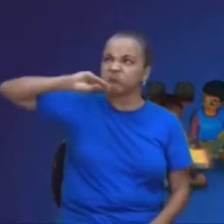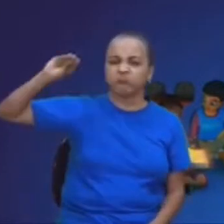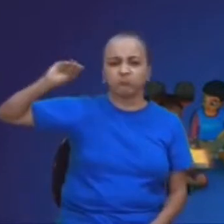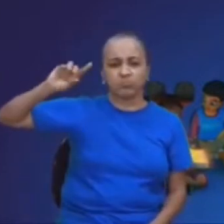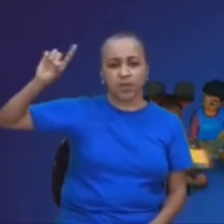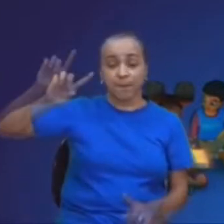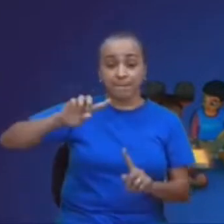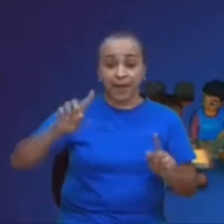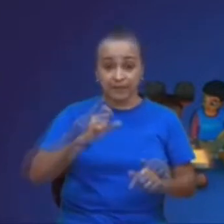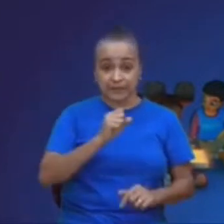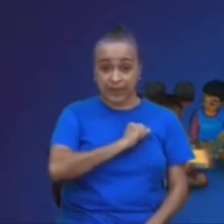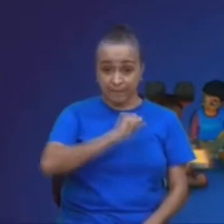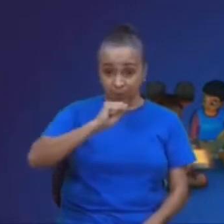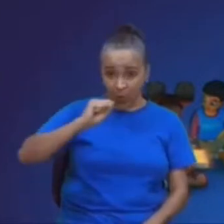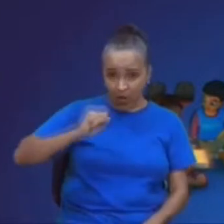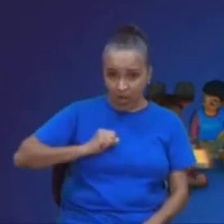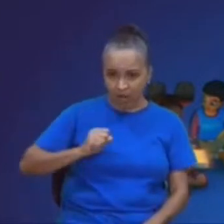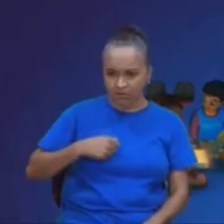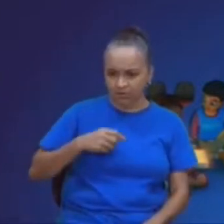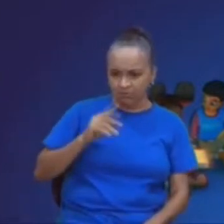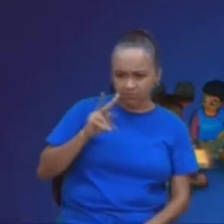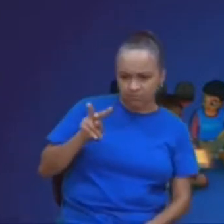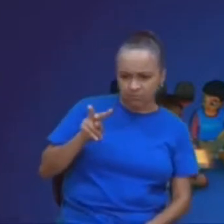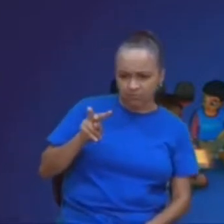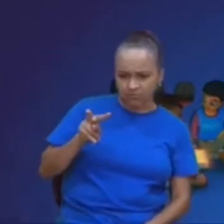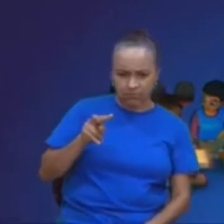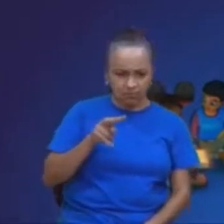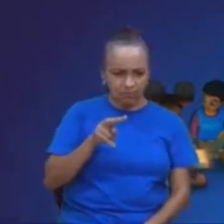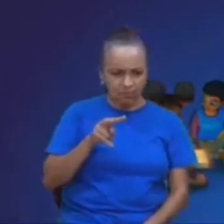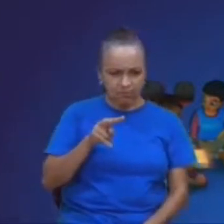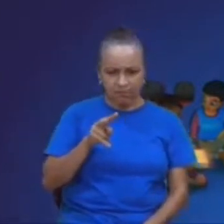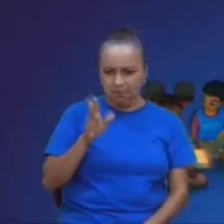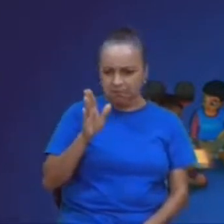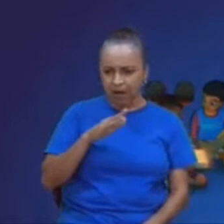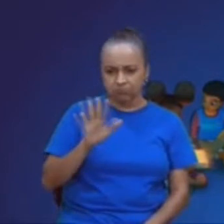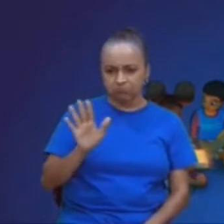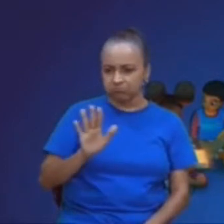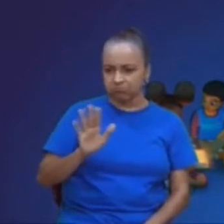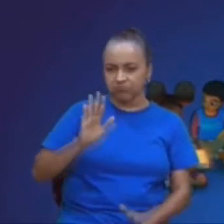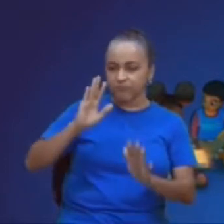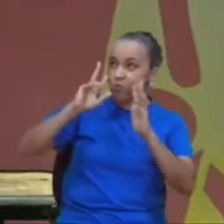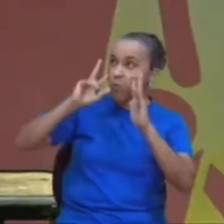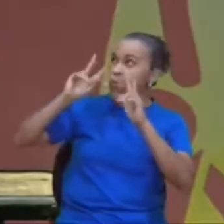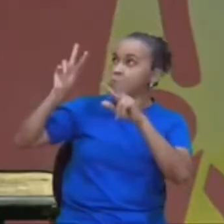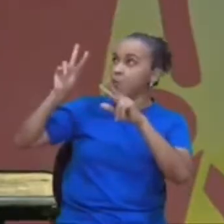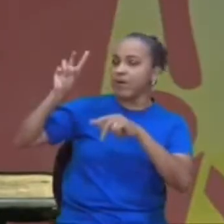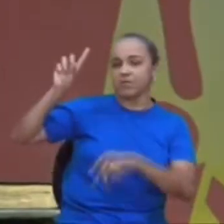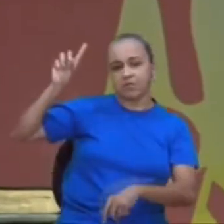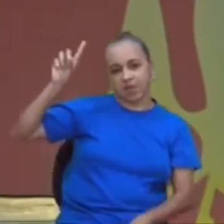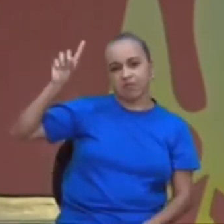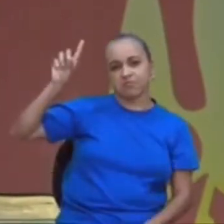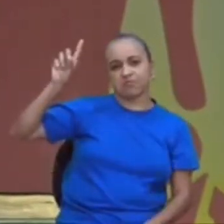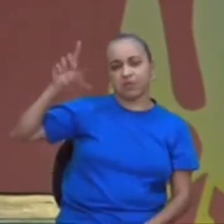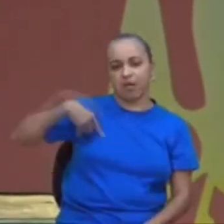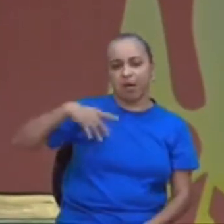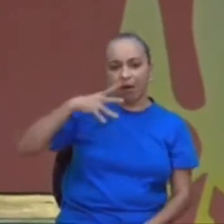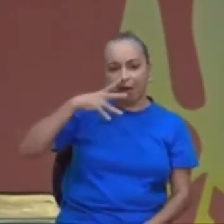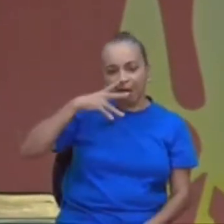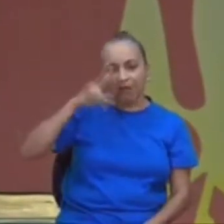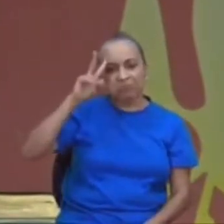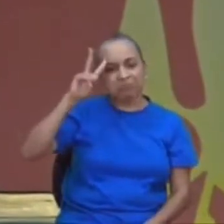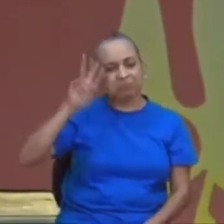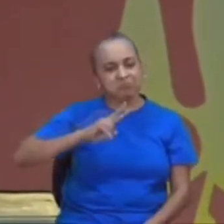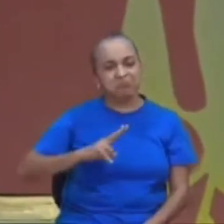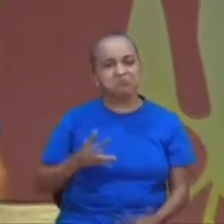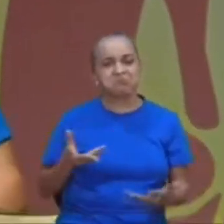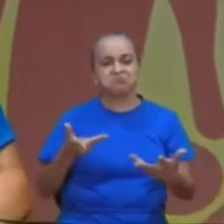Samuel, não olhou, para o mal, ele olhou, para o bem, o que me impressiona, em Samuel, é